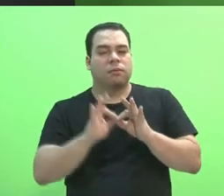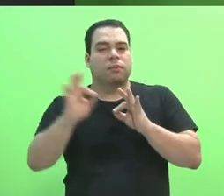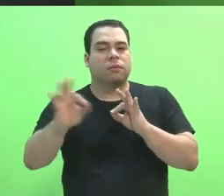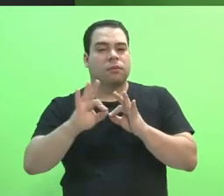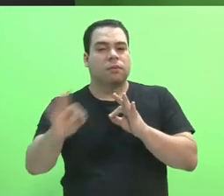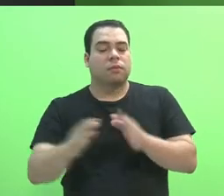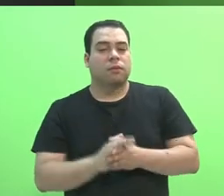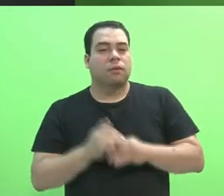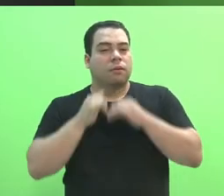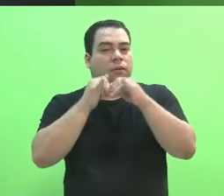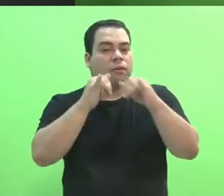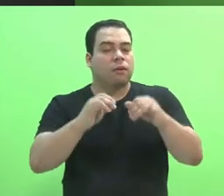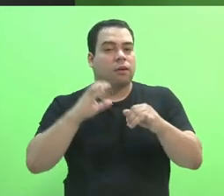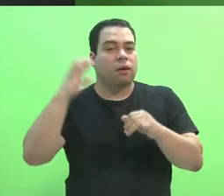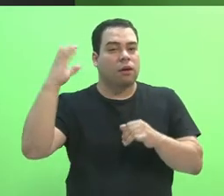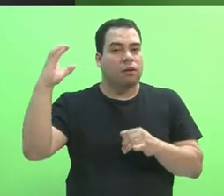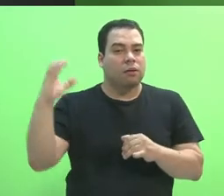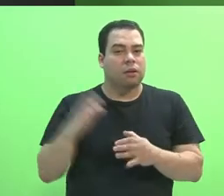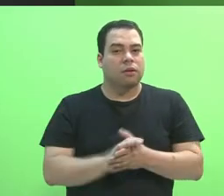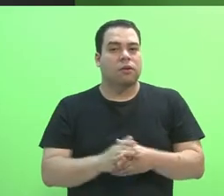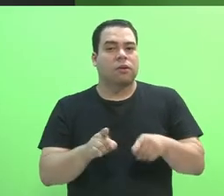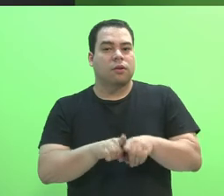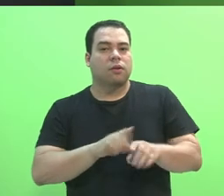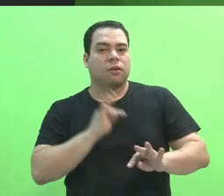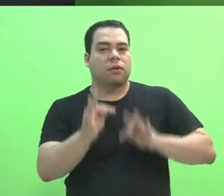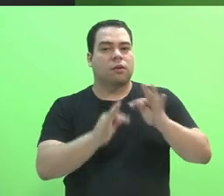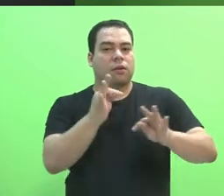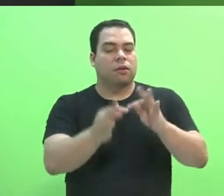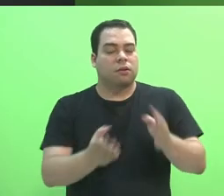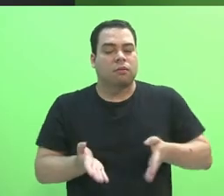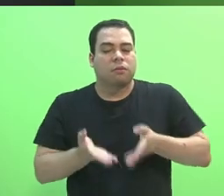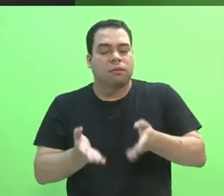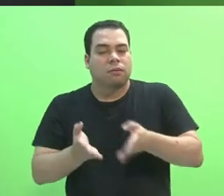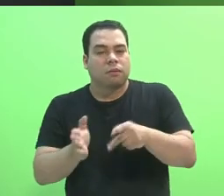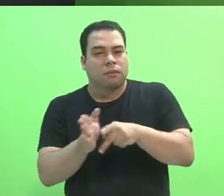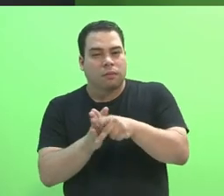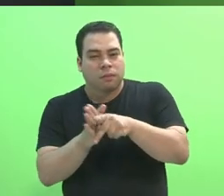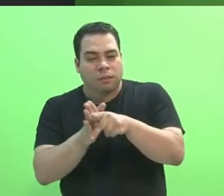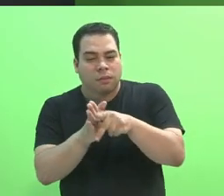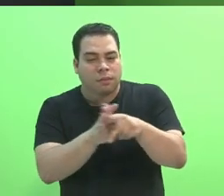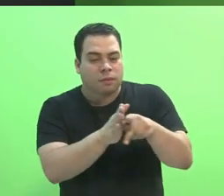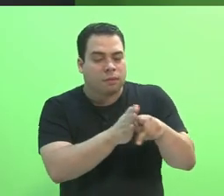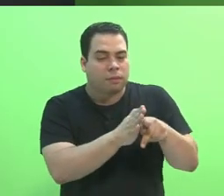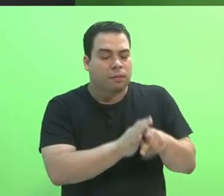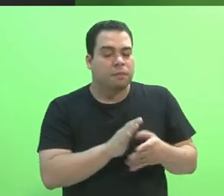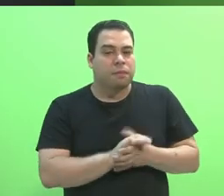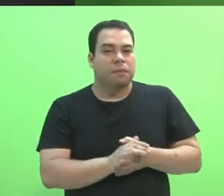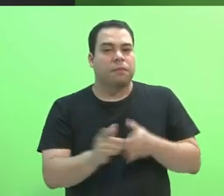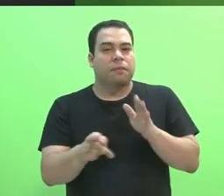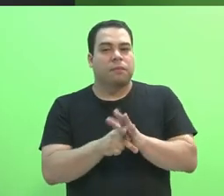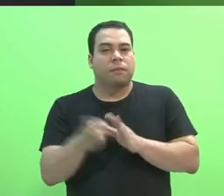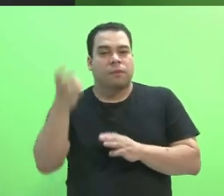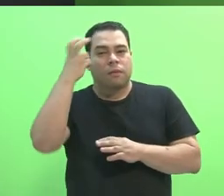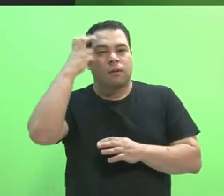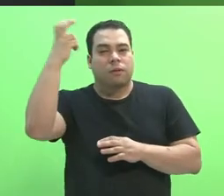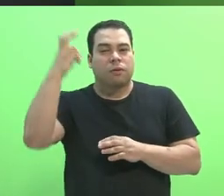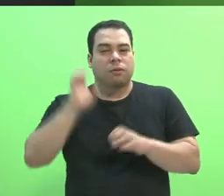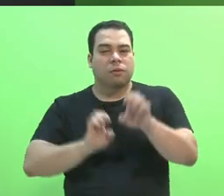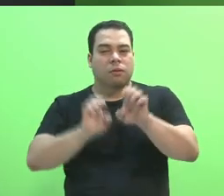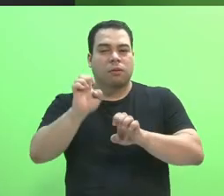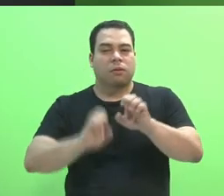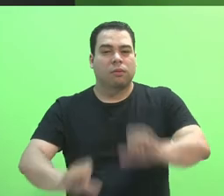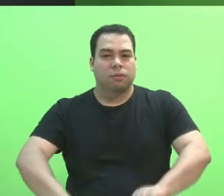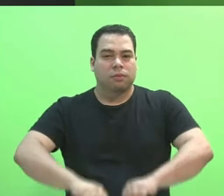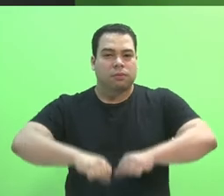tecnológica, bem como a realizar e estimular a pesquisa aplicada à produção cultural, o empreendedorismo, o